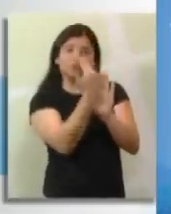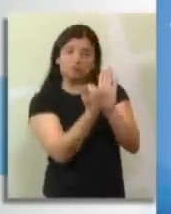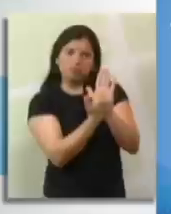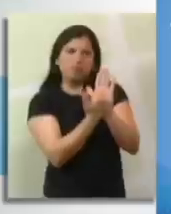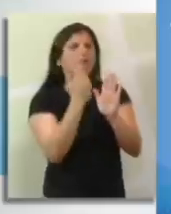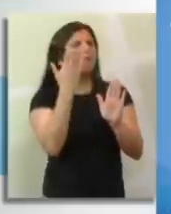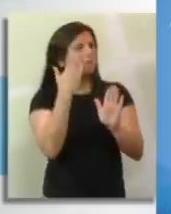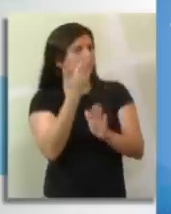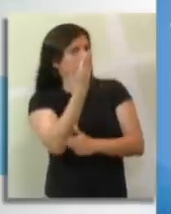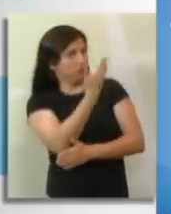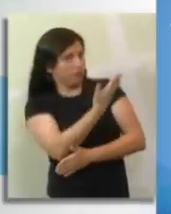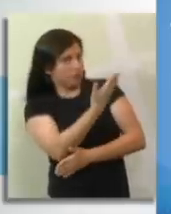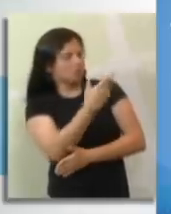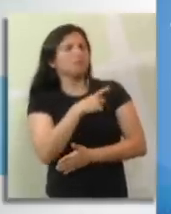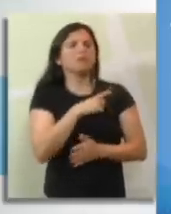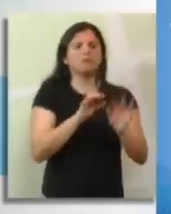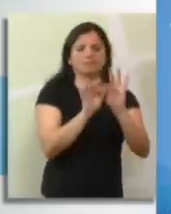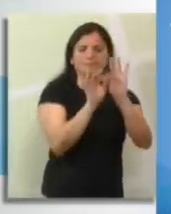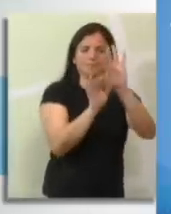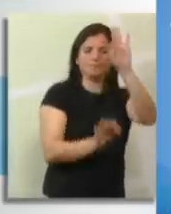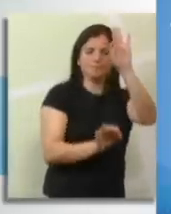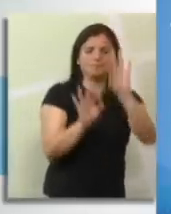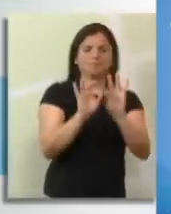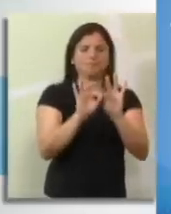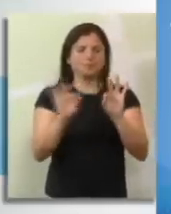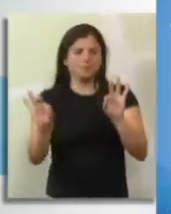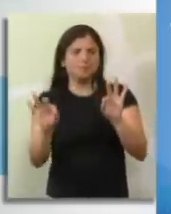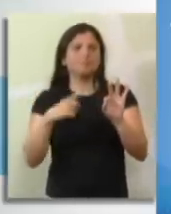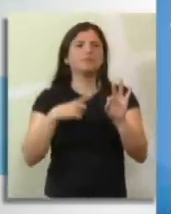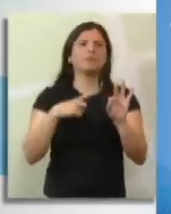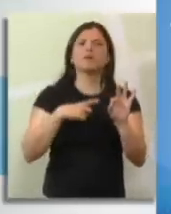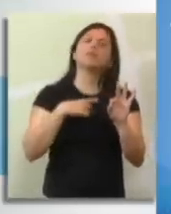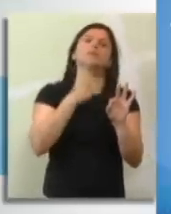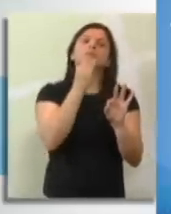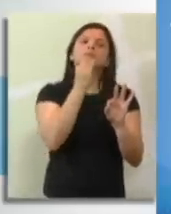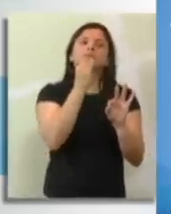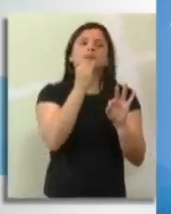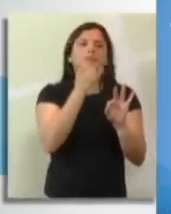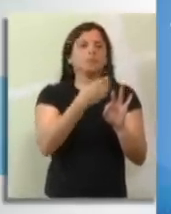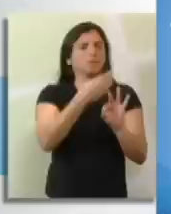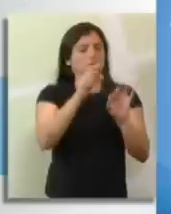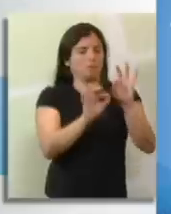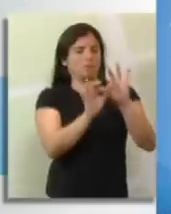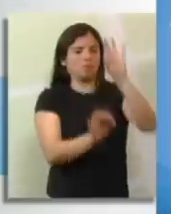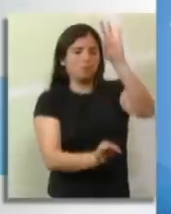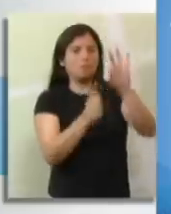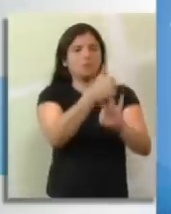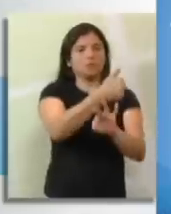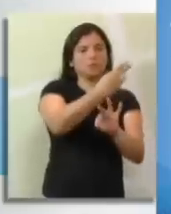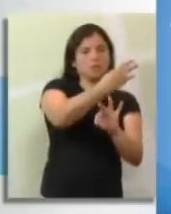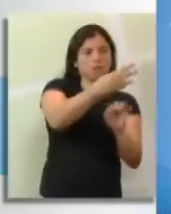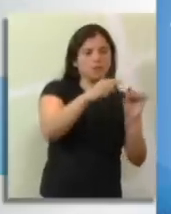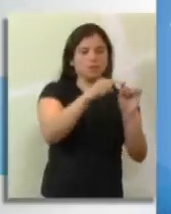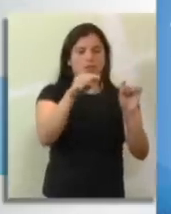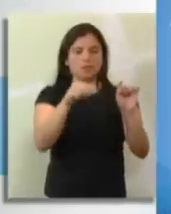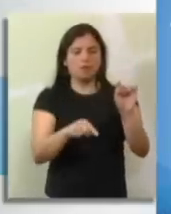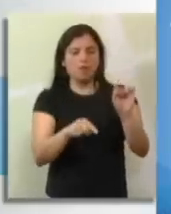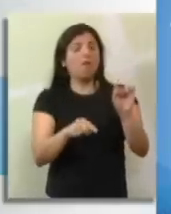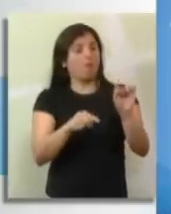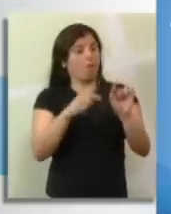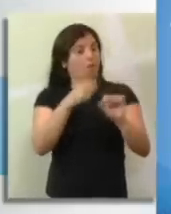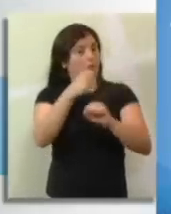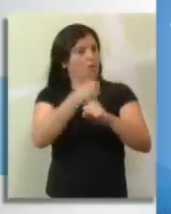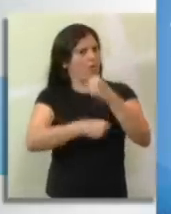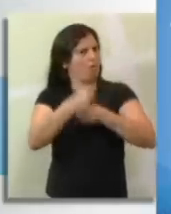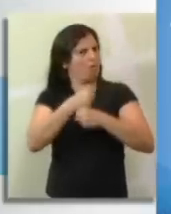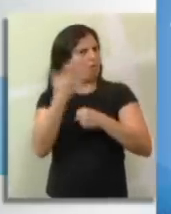reta que liga dois pontos. O primeiro deles, referente ao ano 2001, alcança apenas 13 milhões de pessoas. Enquanto